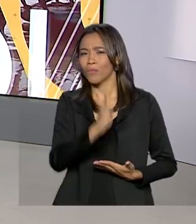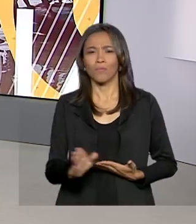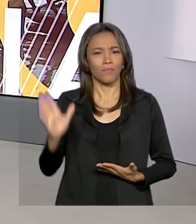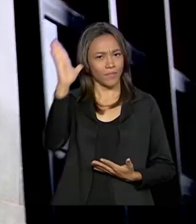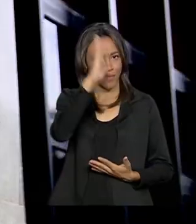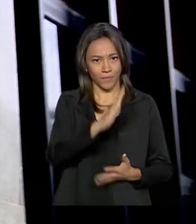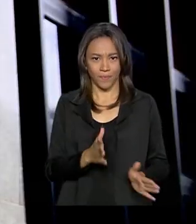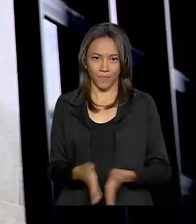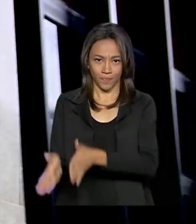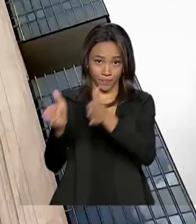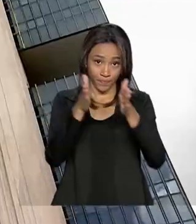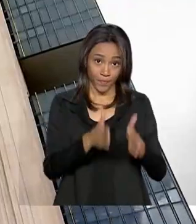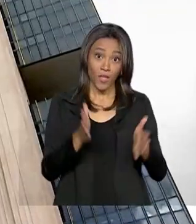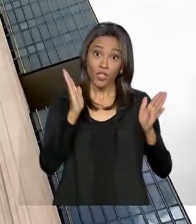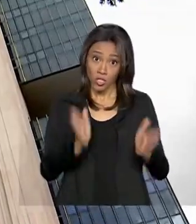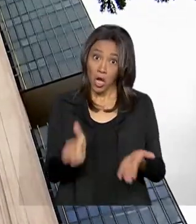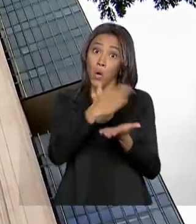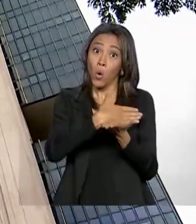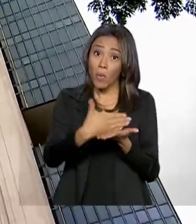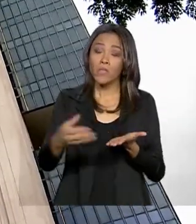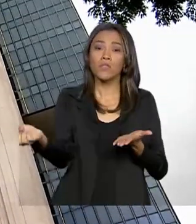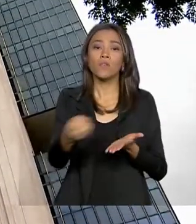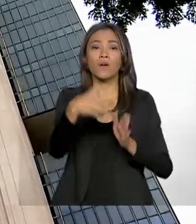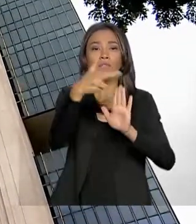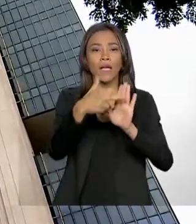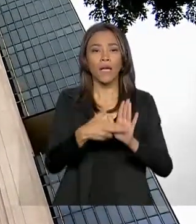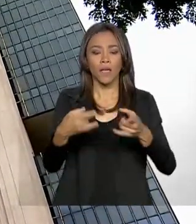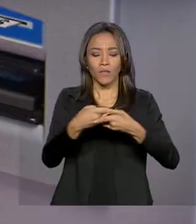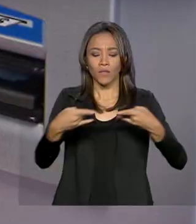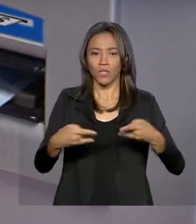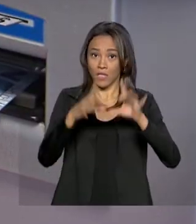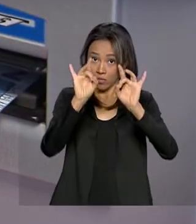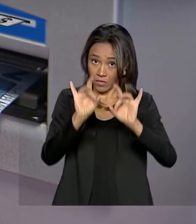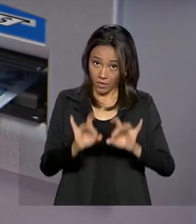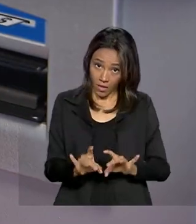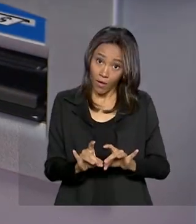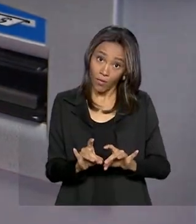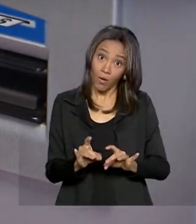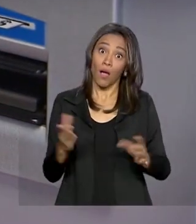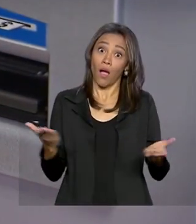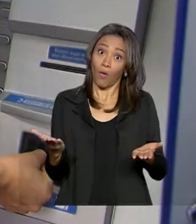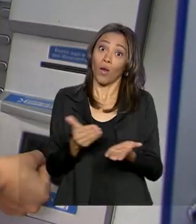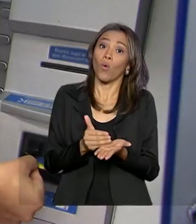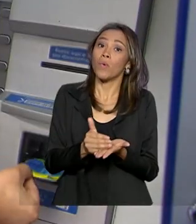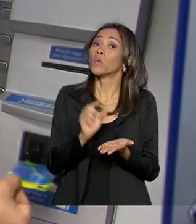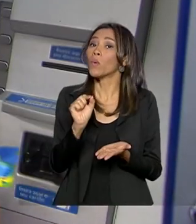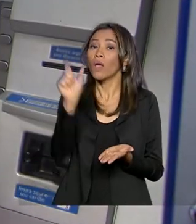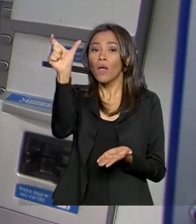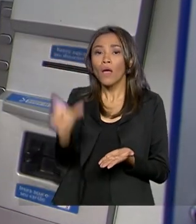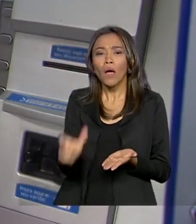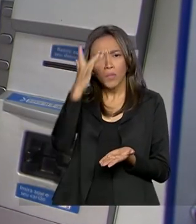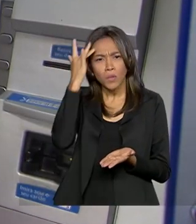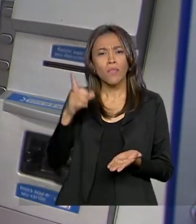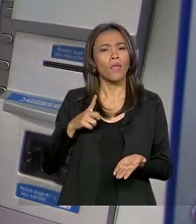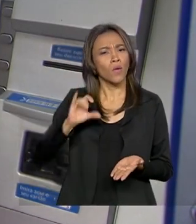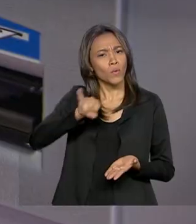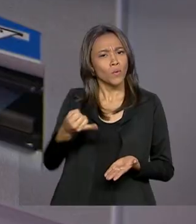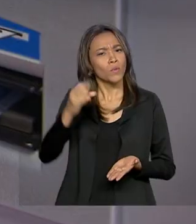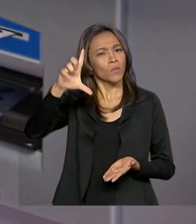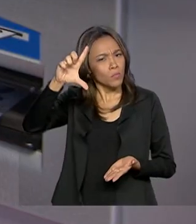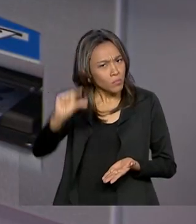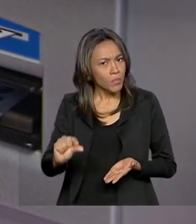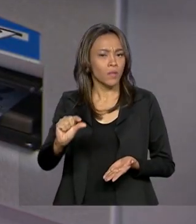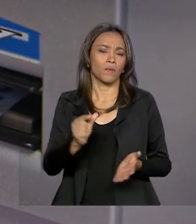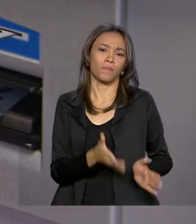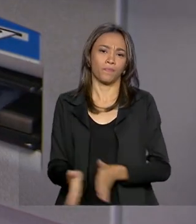o país. Começam a valer as novas regras do cheque especial. A partir de agora, o consumidor vai contar com juros mais